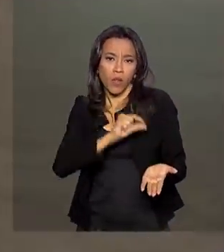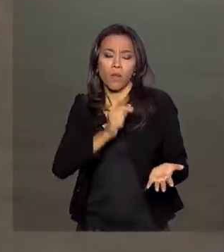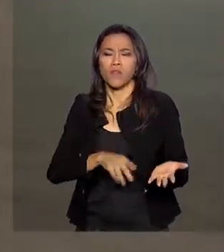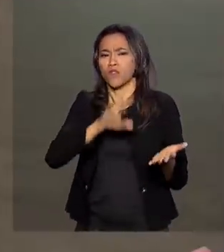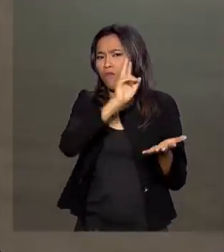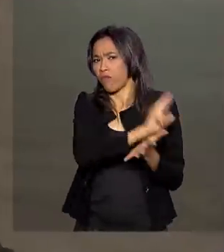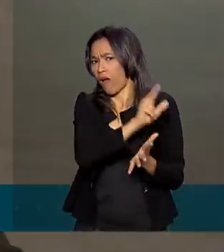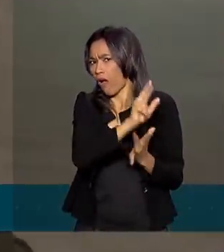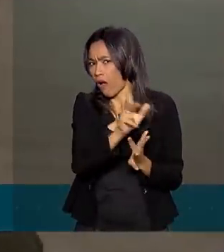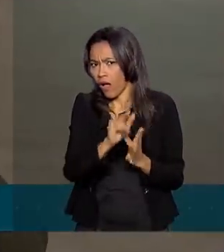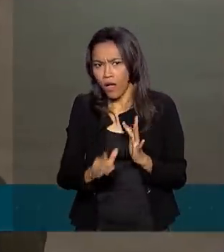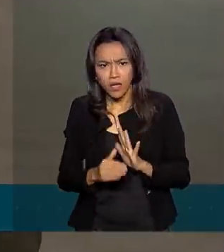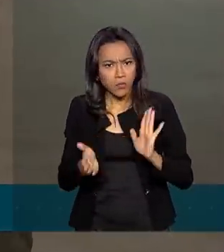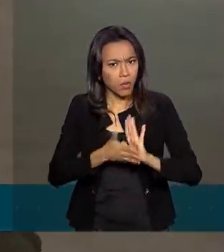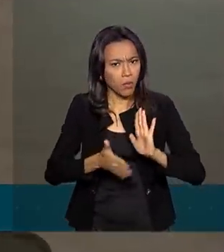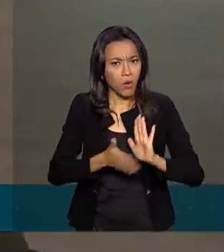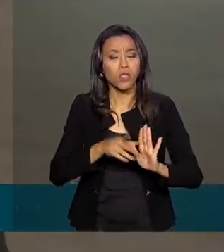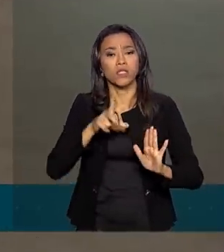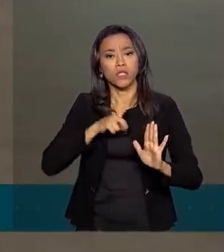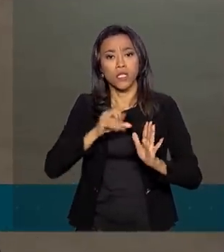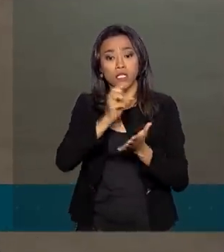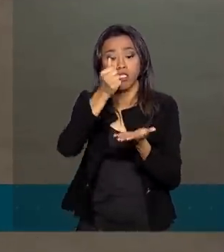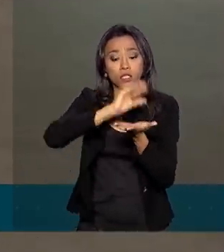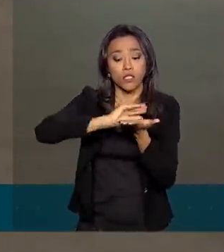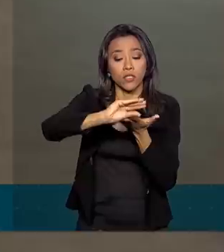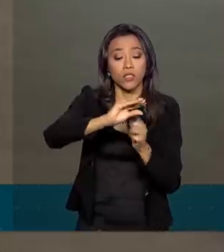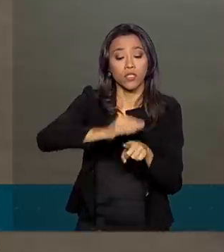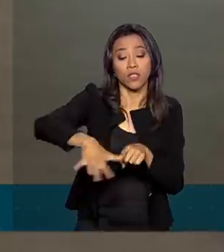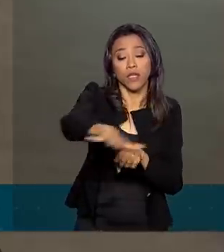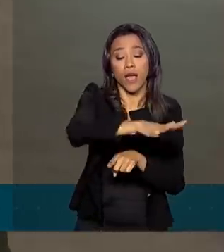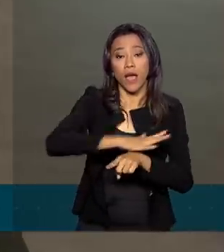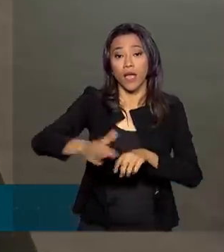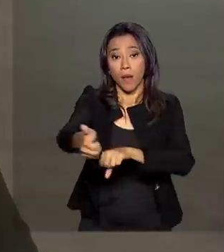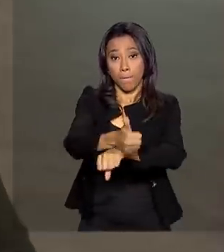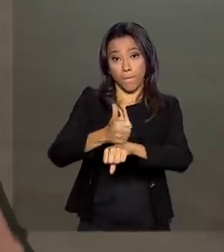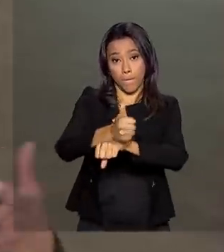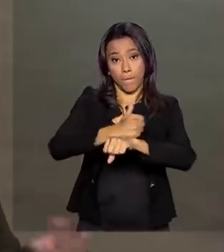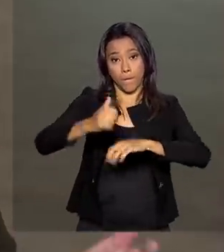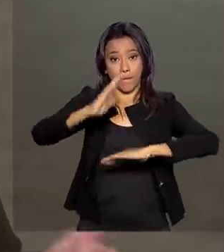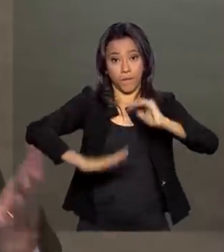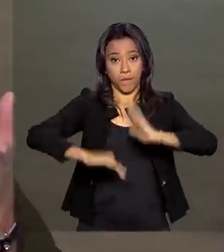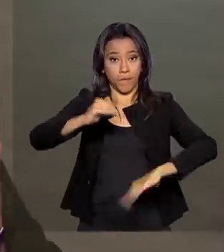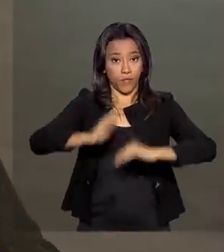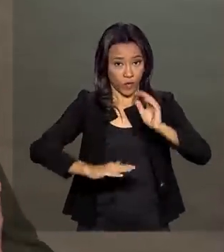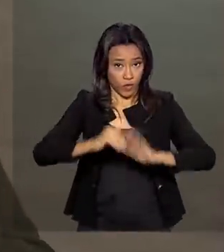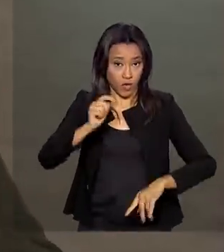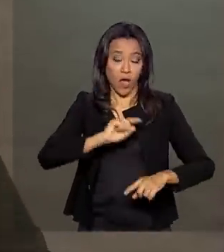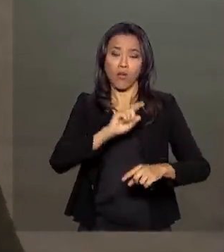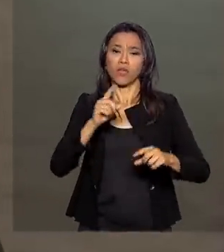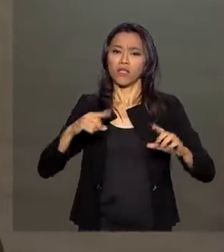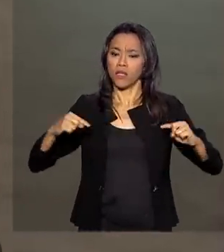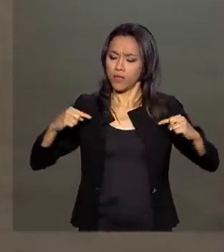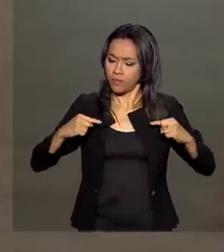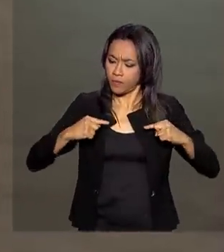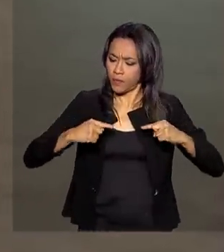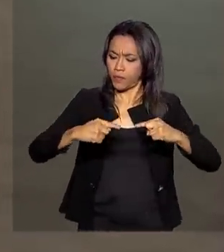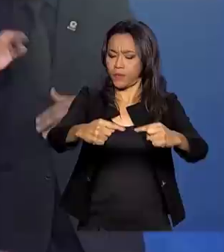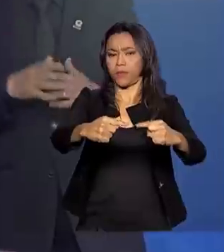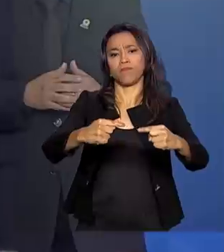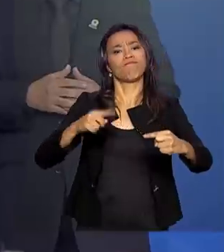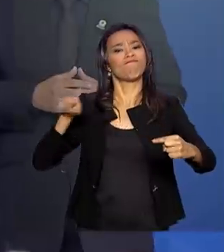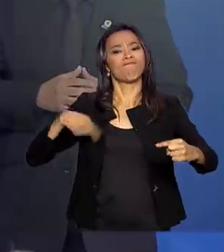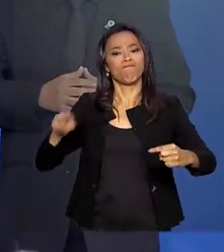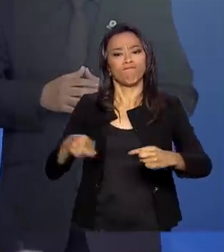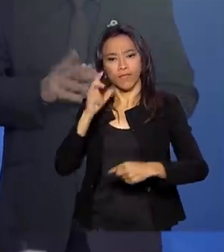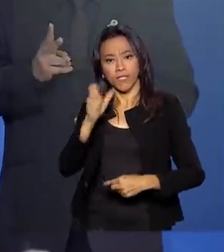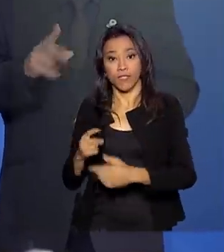de medidas há ainda investimento na educação profissional. A ideia é oferecer uma qualificação profissional alinhada com a necessidade das empresas.